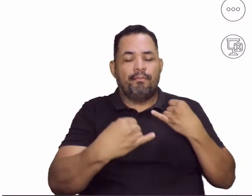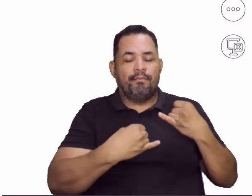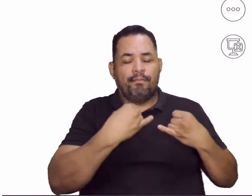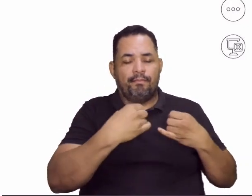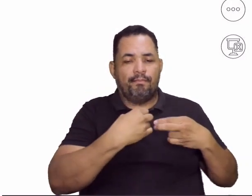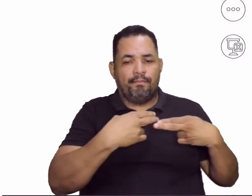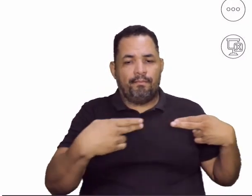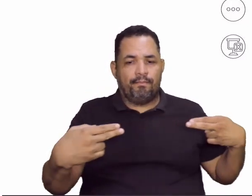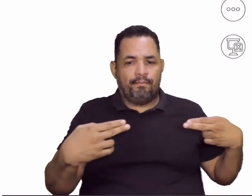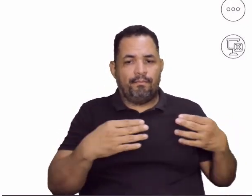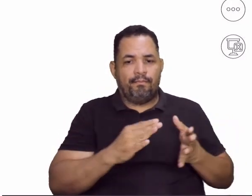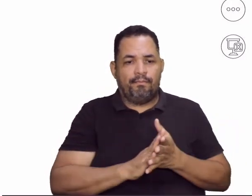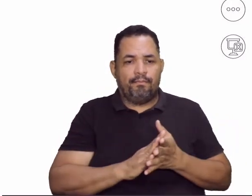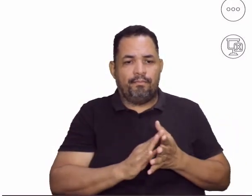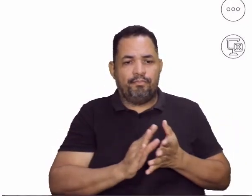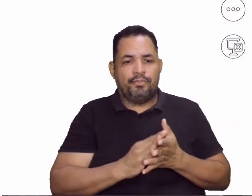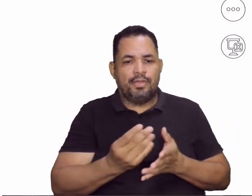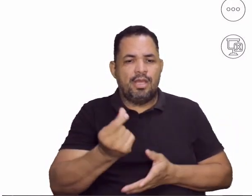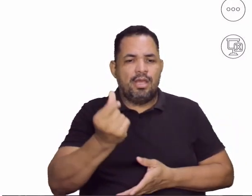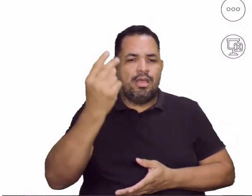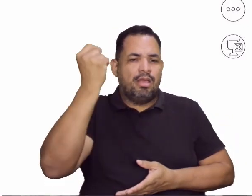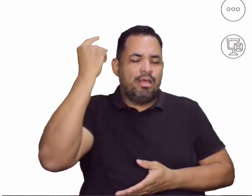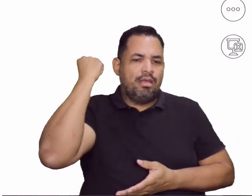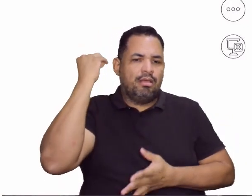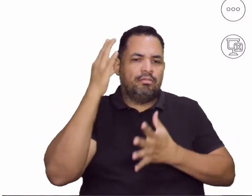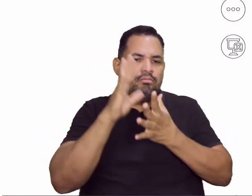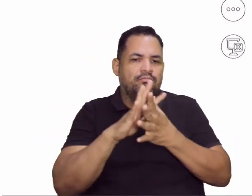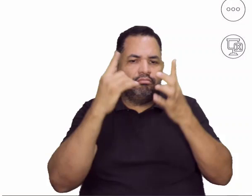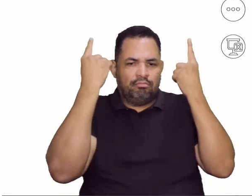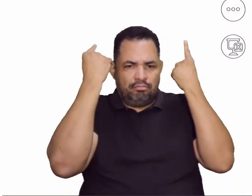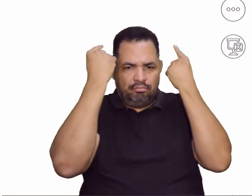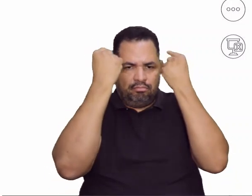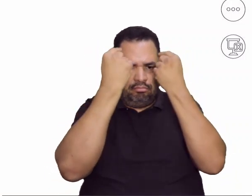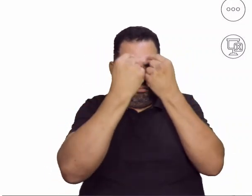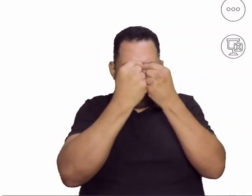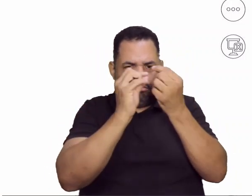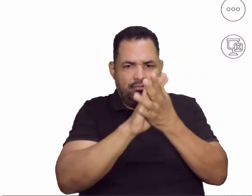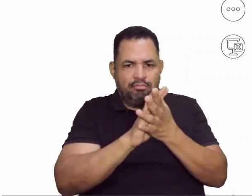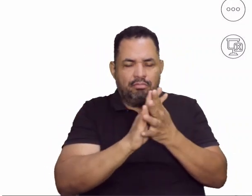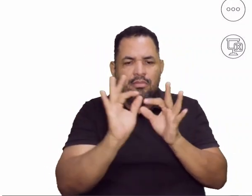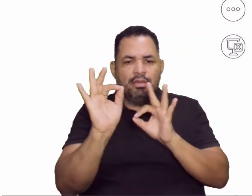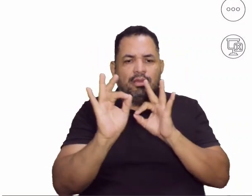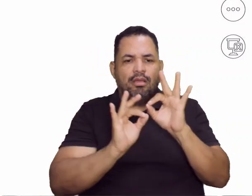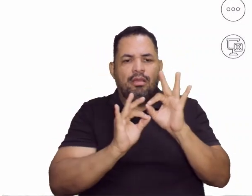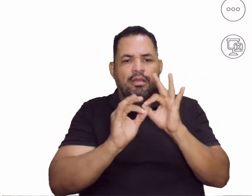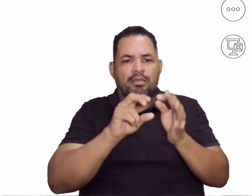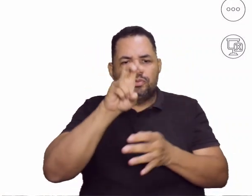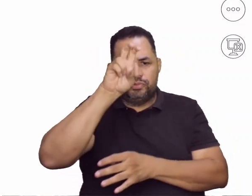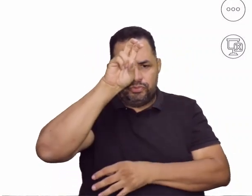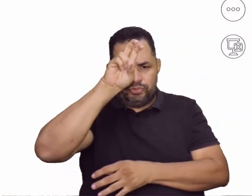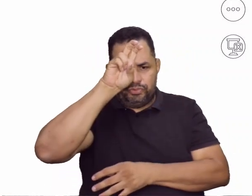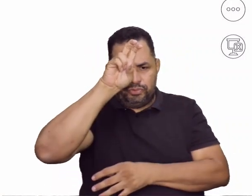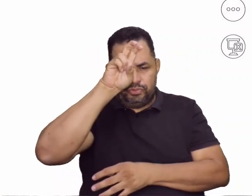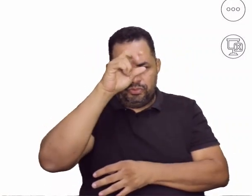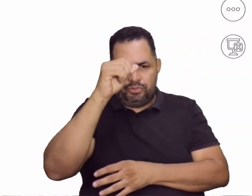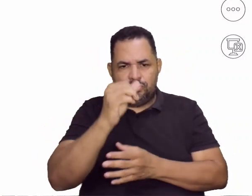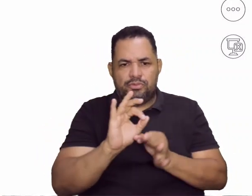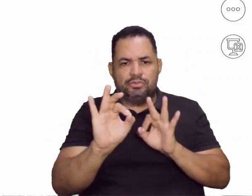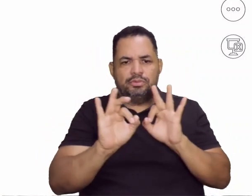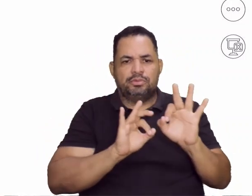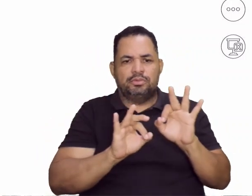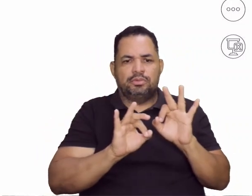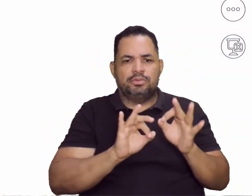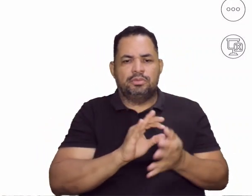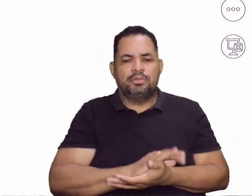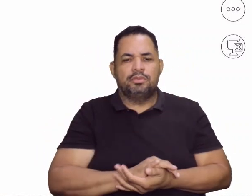jogados pelos antigos egípcios e gregos. Eles incluíam aí jogos de tabuleiro,